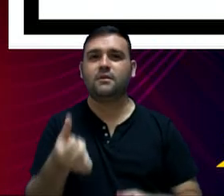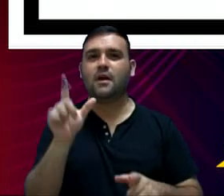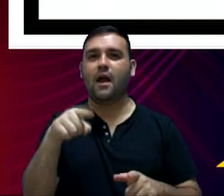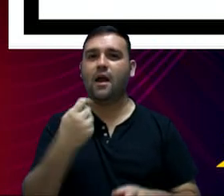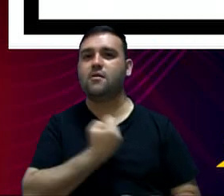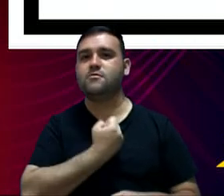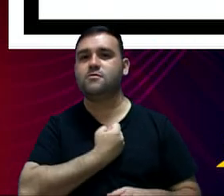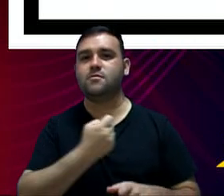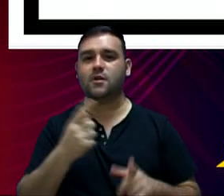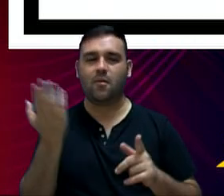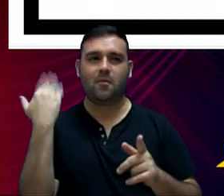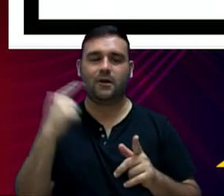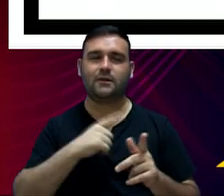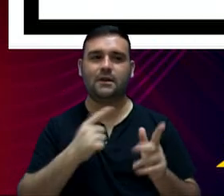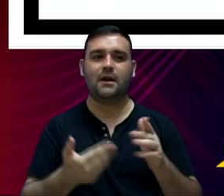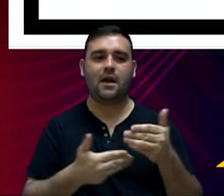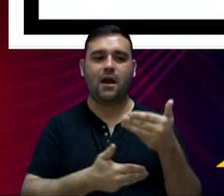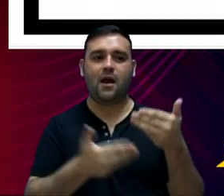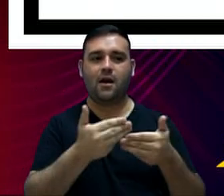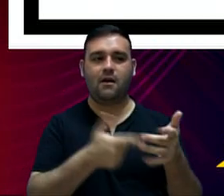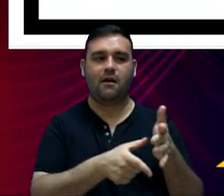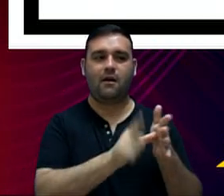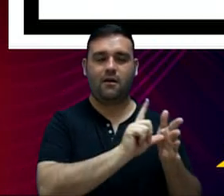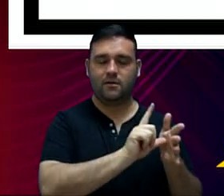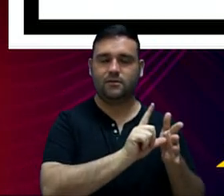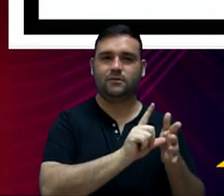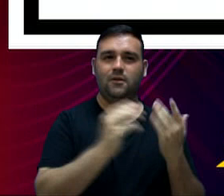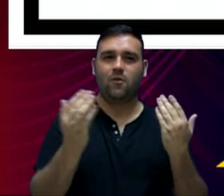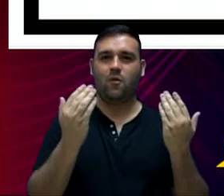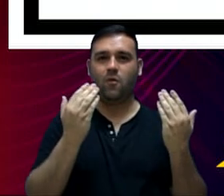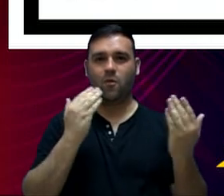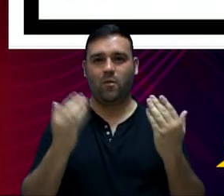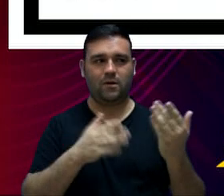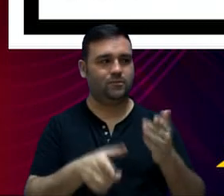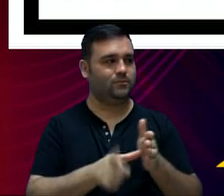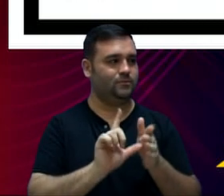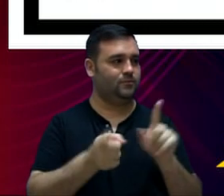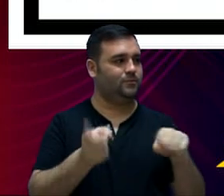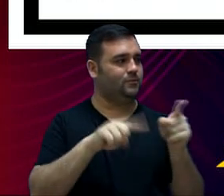aquele número que estava na página anterior. Podemos voltar um pouquinho?